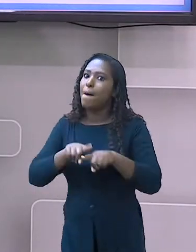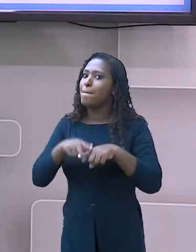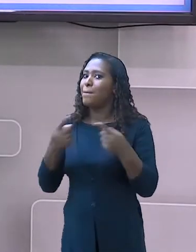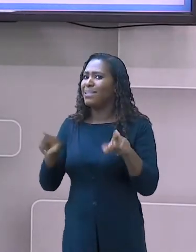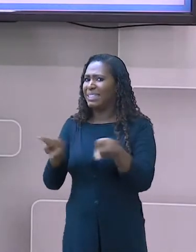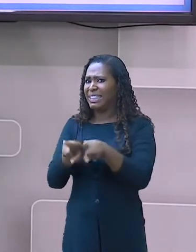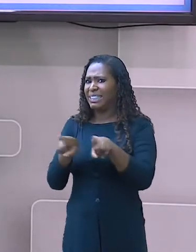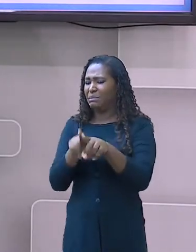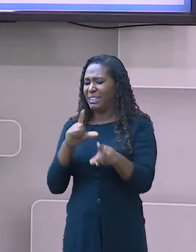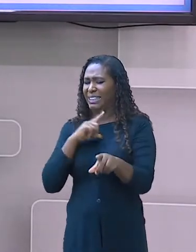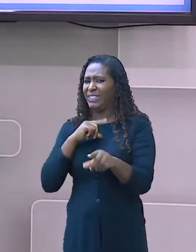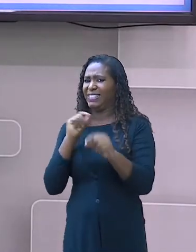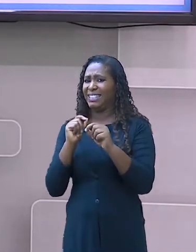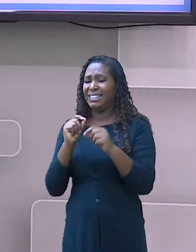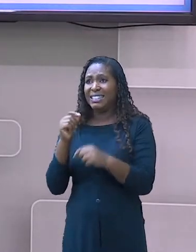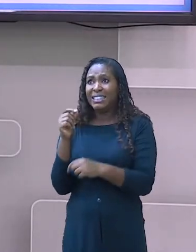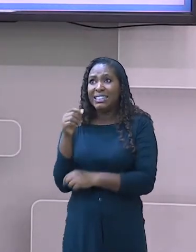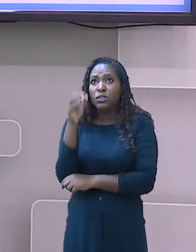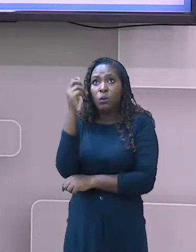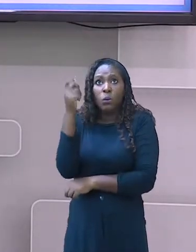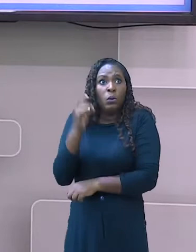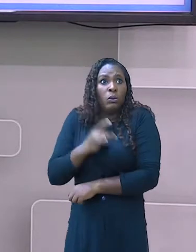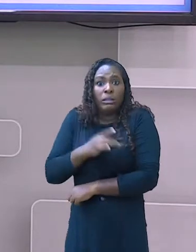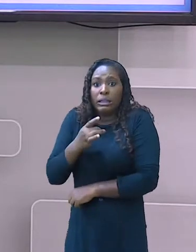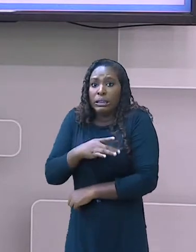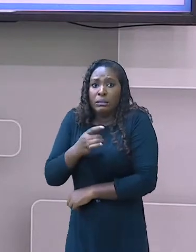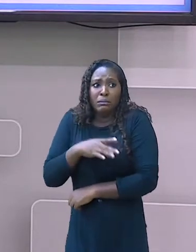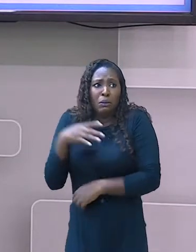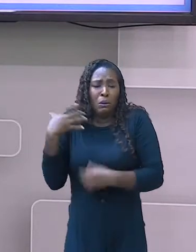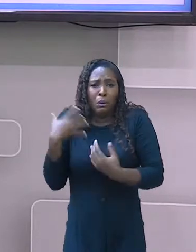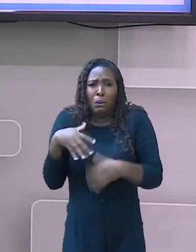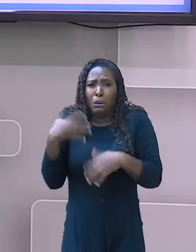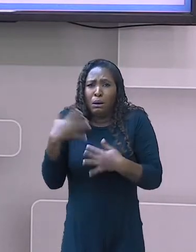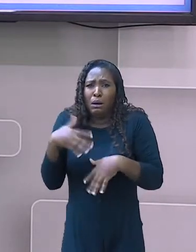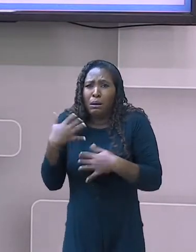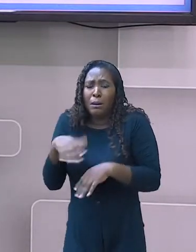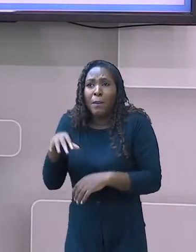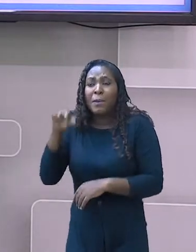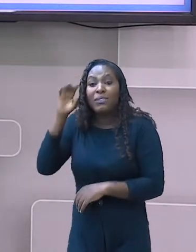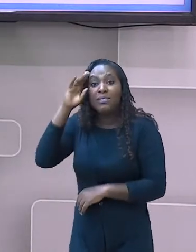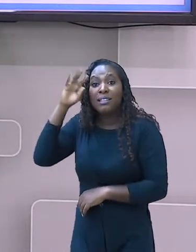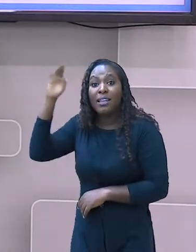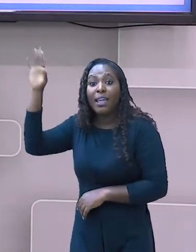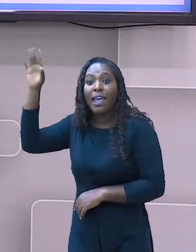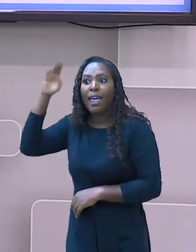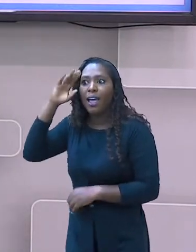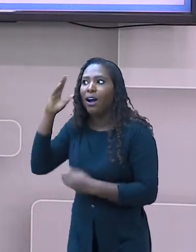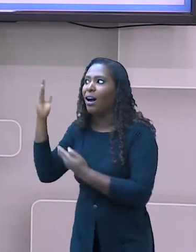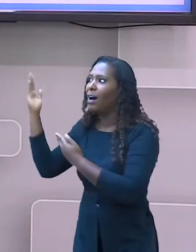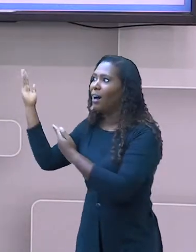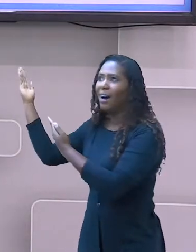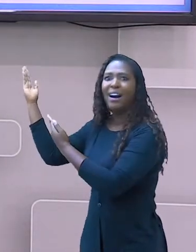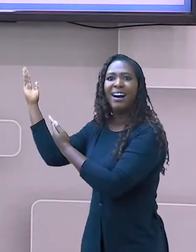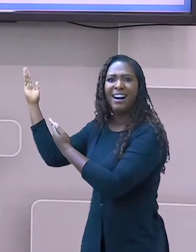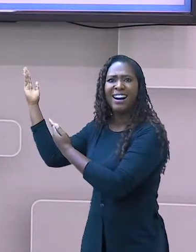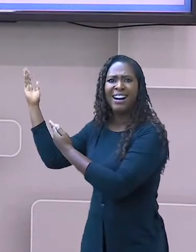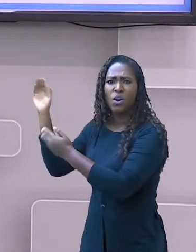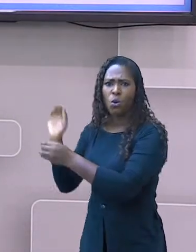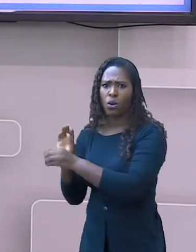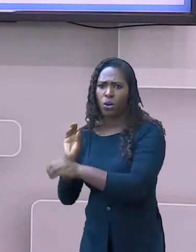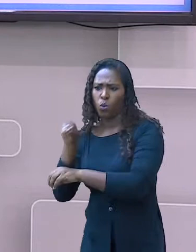imaginários dos monstros, a zona tórrida, a dimensão plana do planeta.